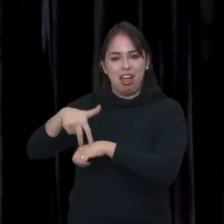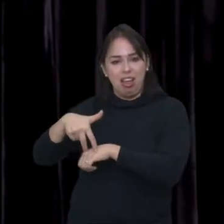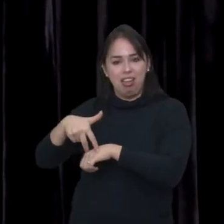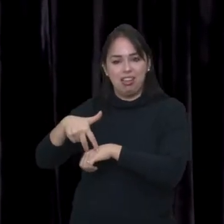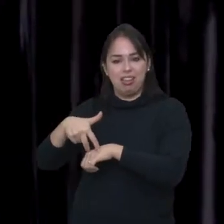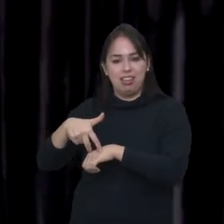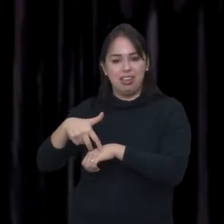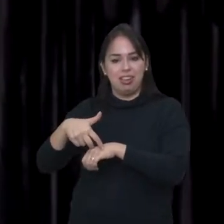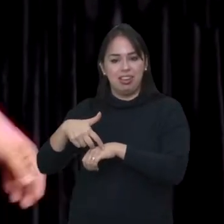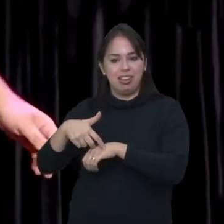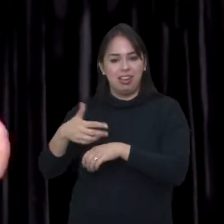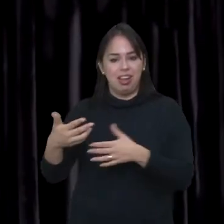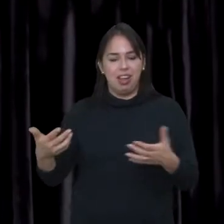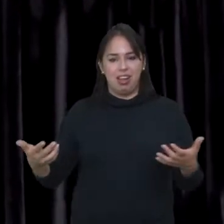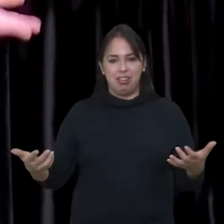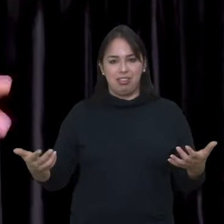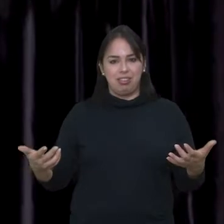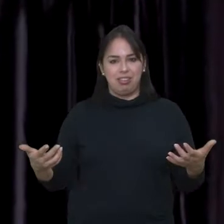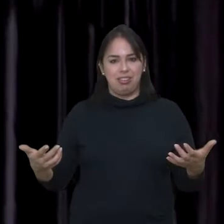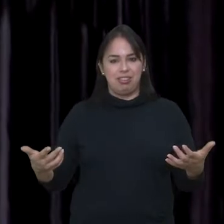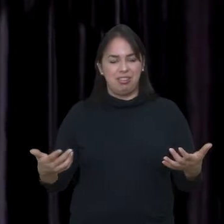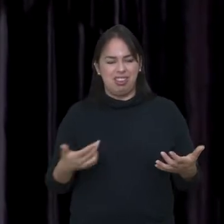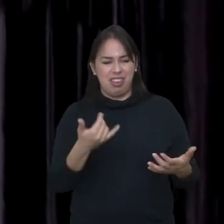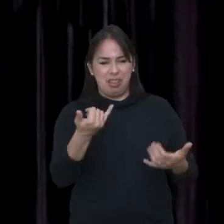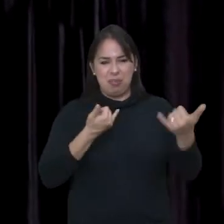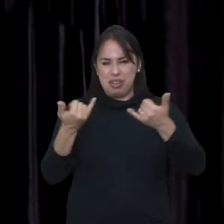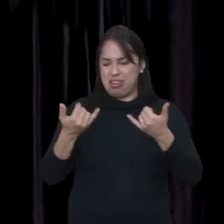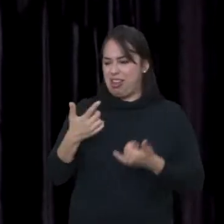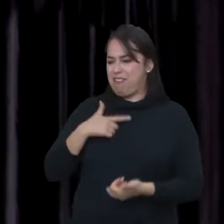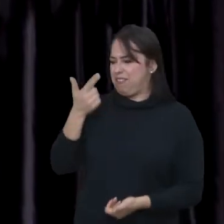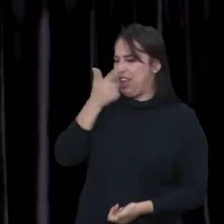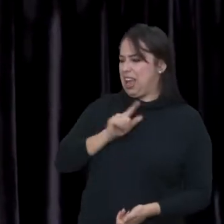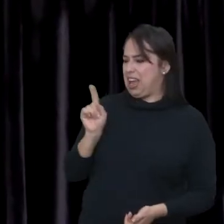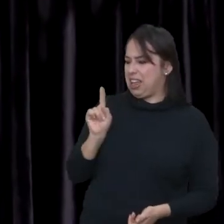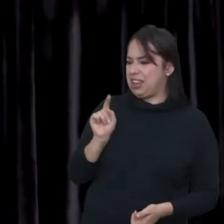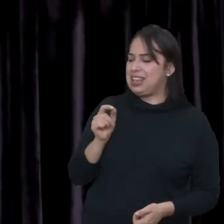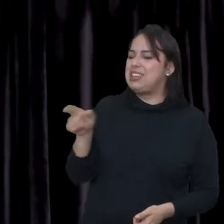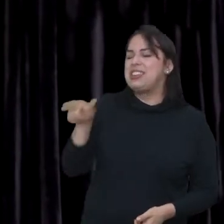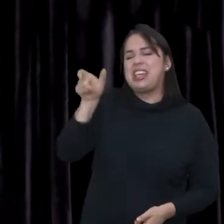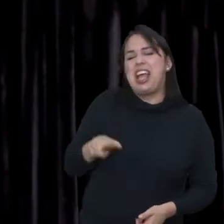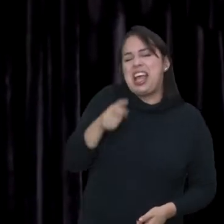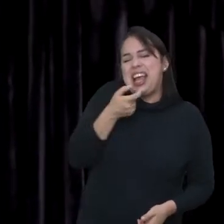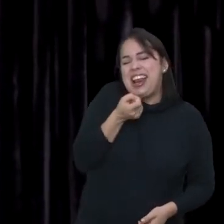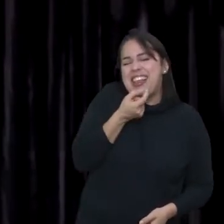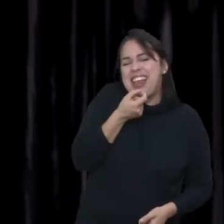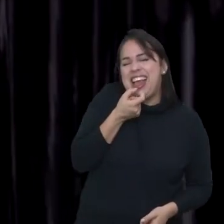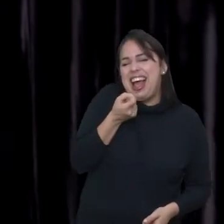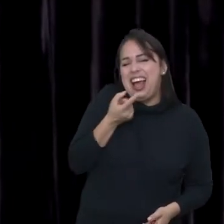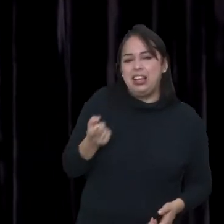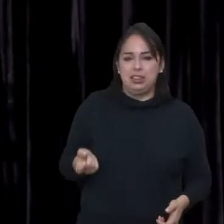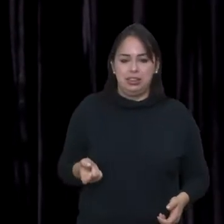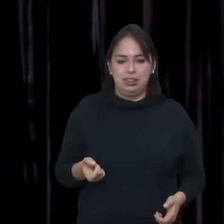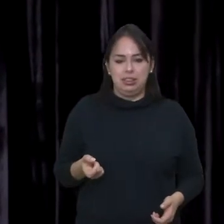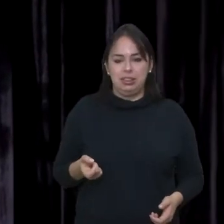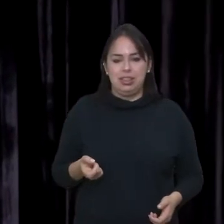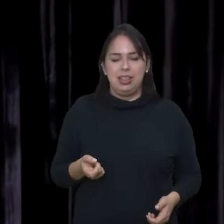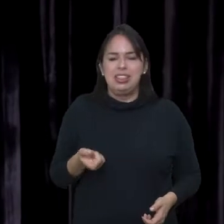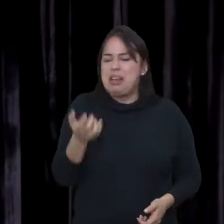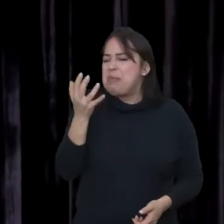me maltrato, você fica com dó de mim e fala, ah, não, você não é tão feio assim. Você é tão engraçadinho.